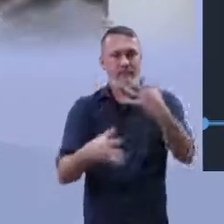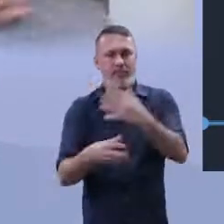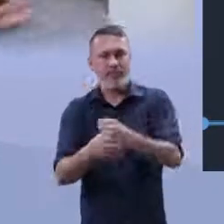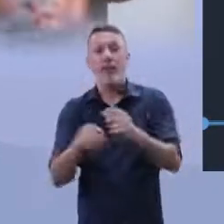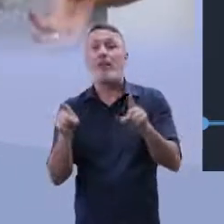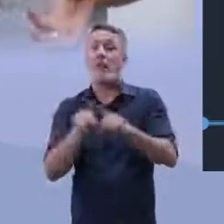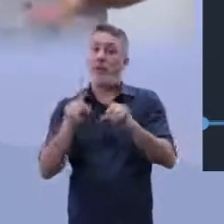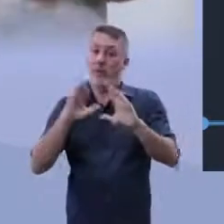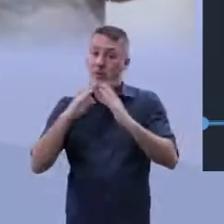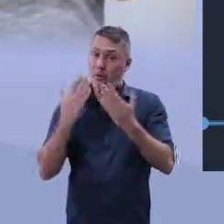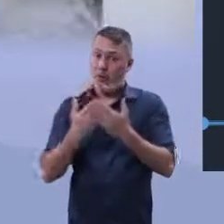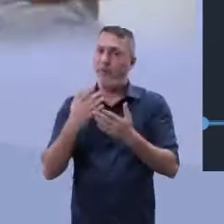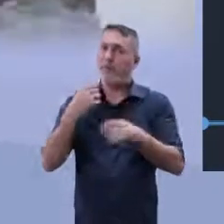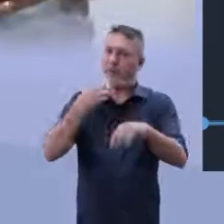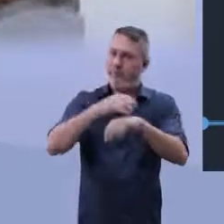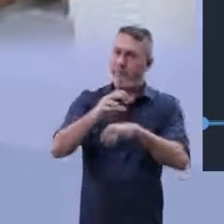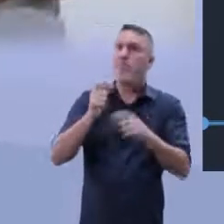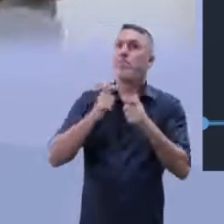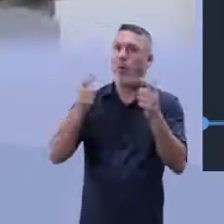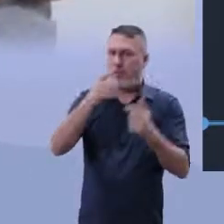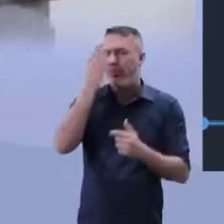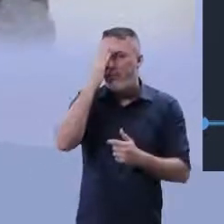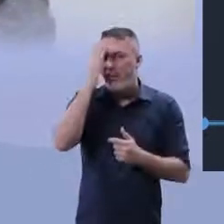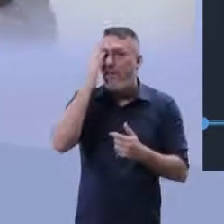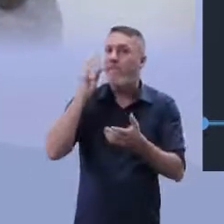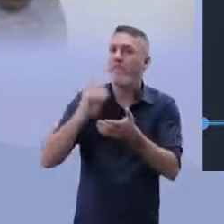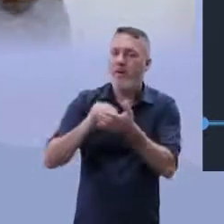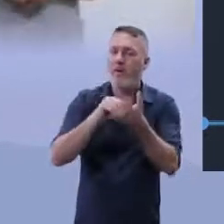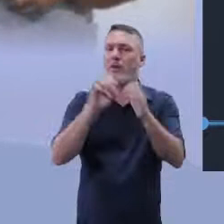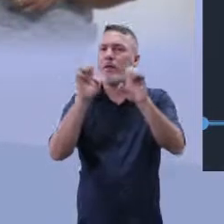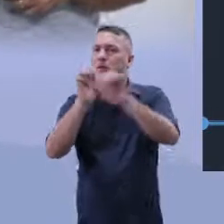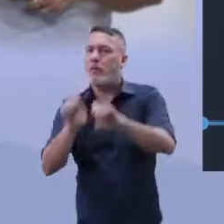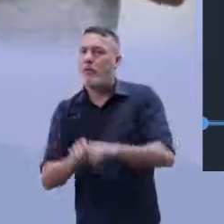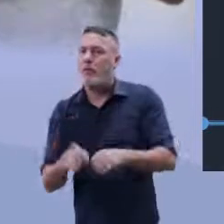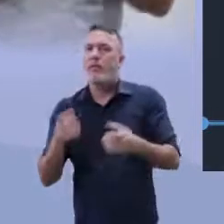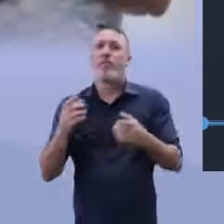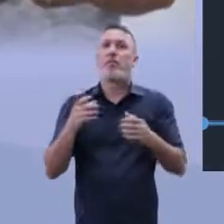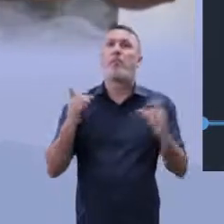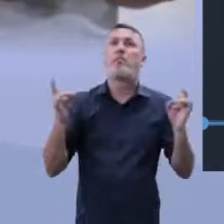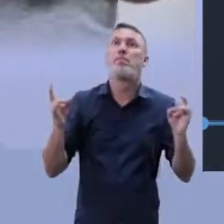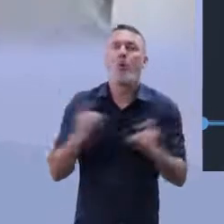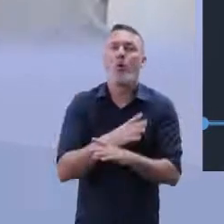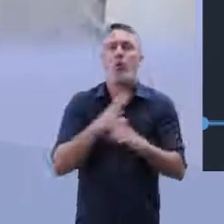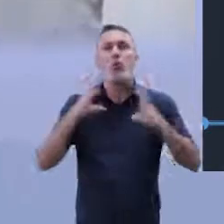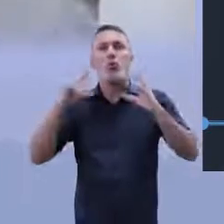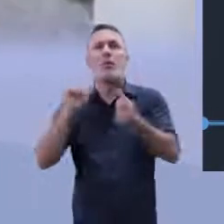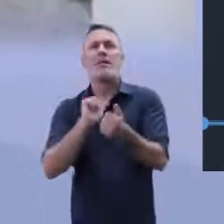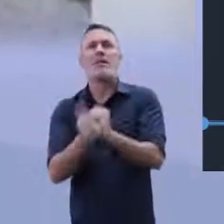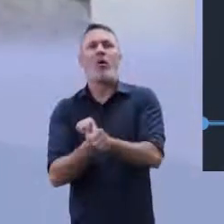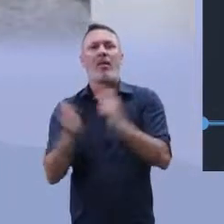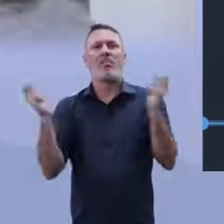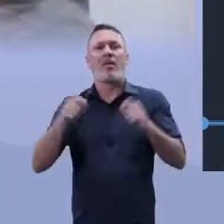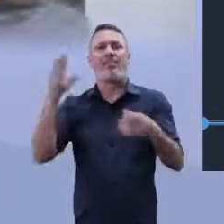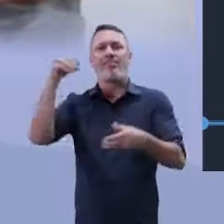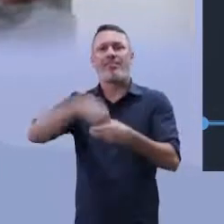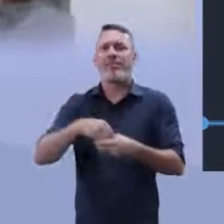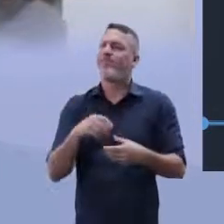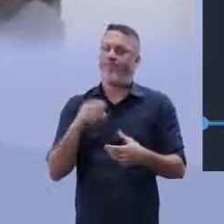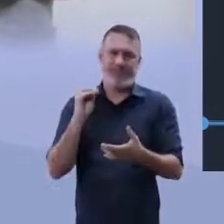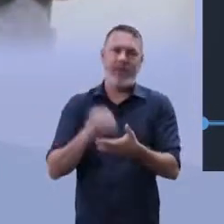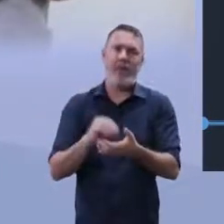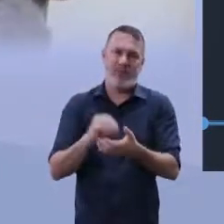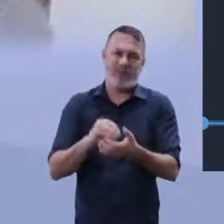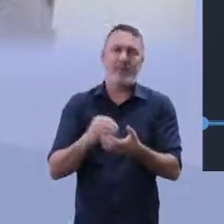vocês que as escolas, nem sua maioria, elas não estão preparadas. Ou, né, para todas as modalidades esportivas,